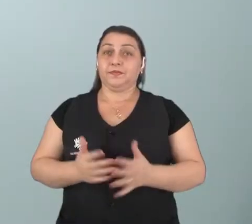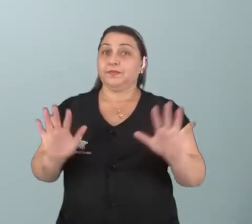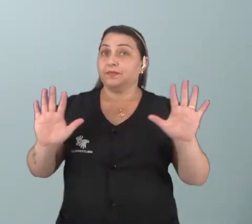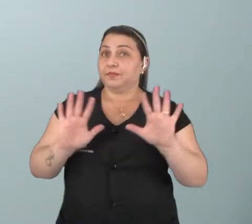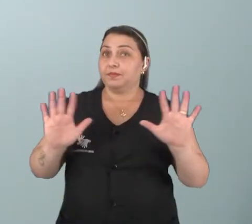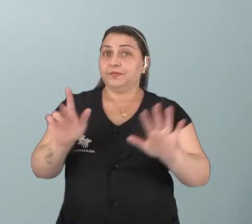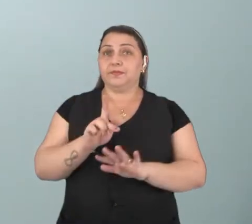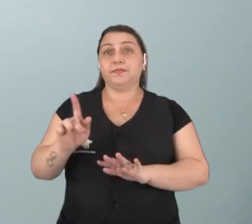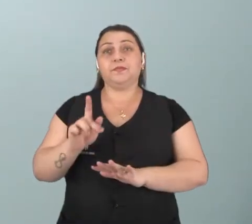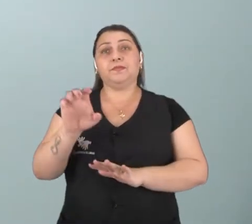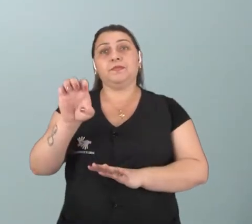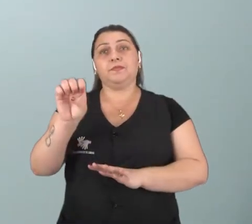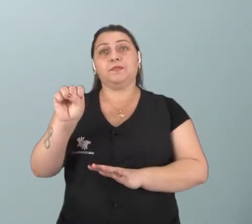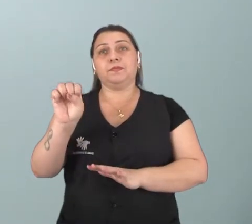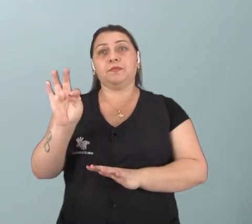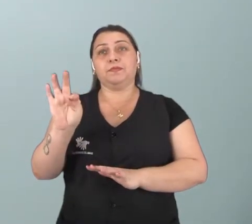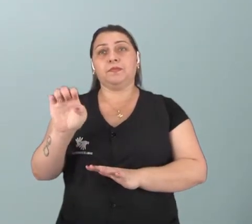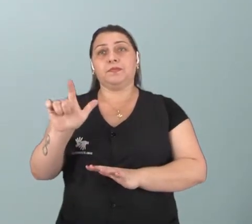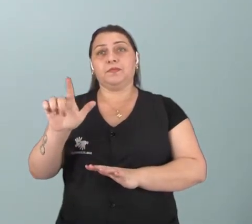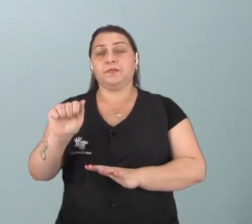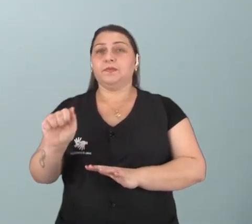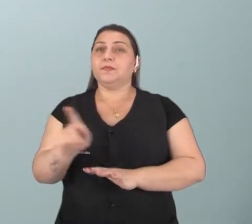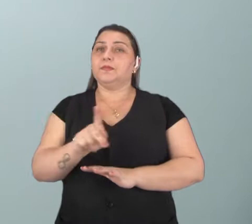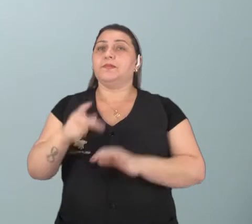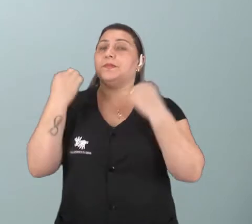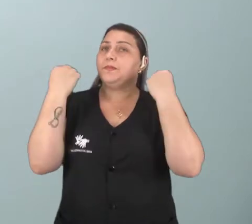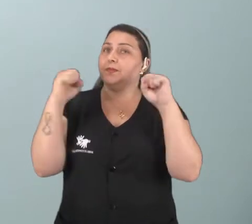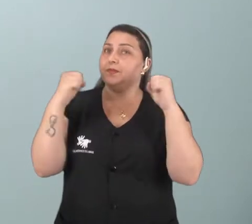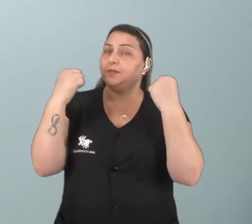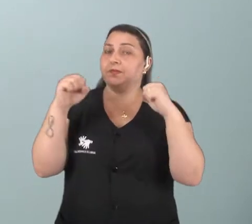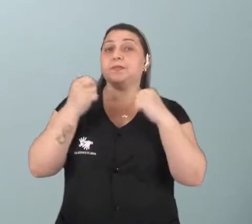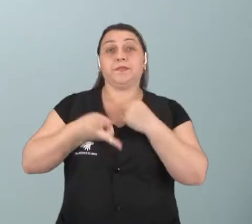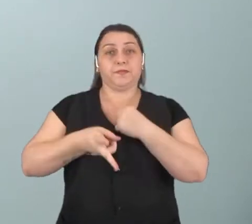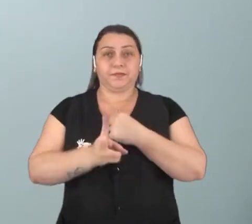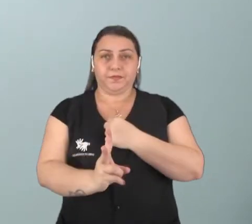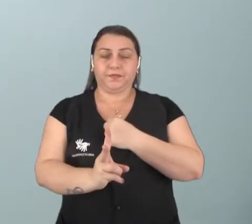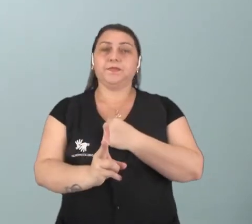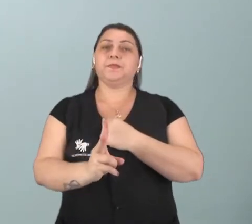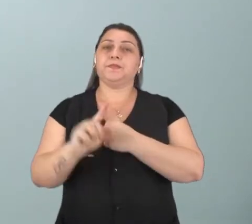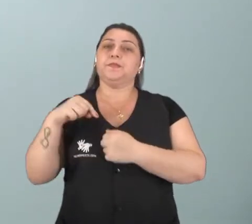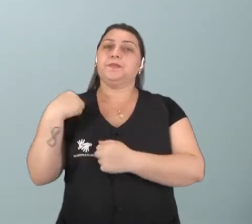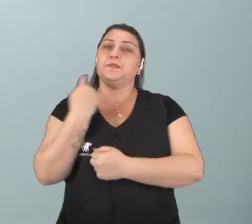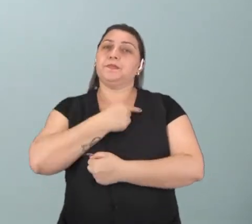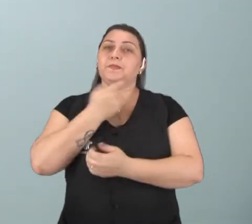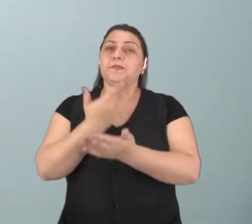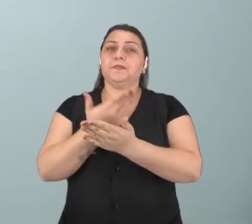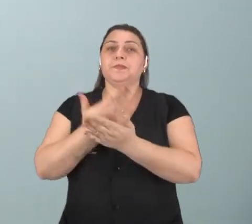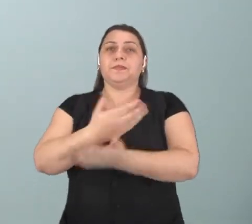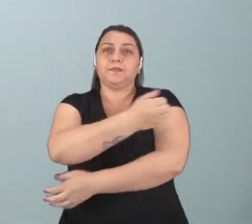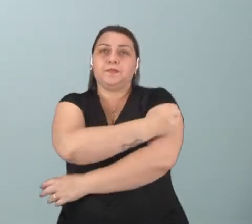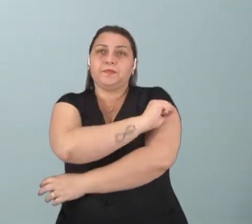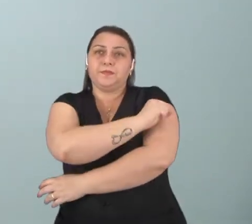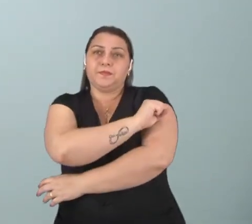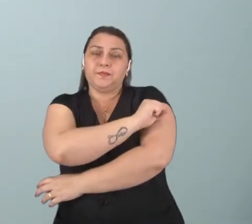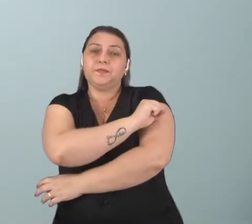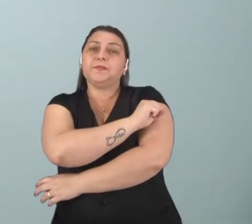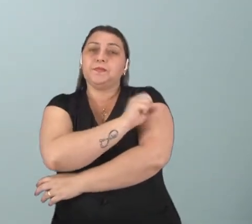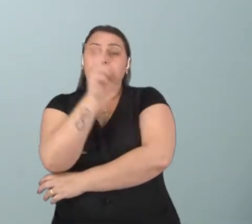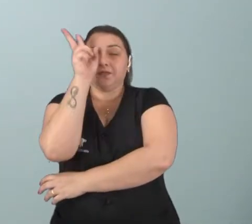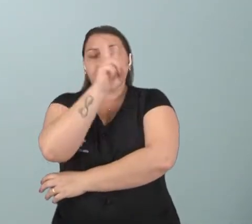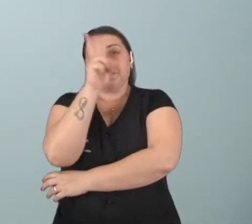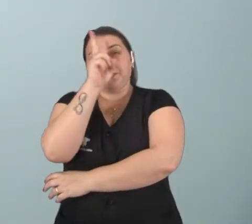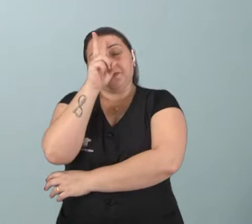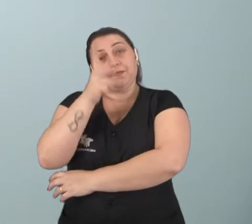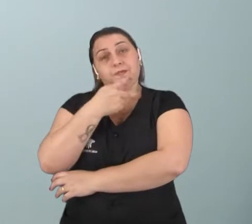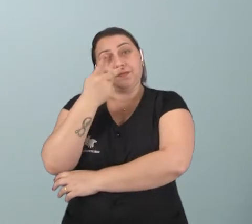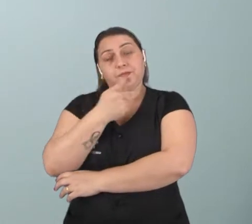Olá, sou a professora Estela, professora de Educação Física, e nós vamos dar continuidade às nossas aulas do oitavo ano. Lembra